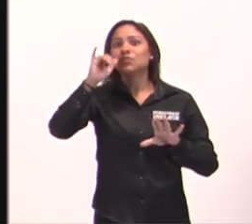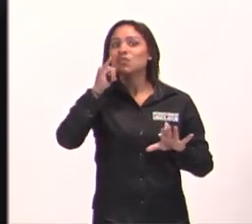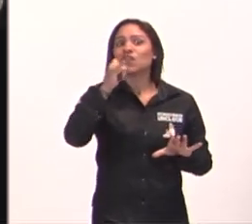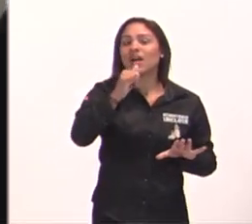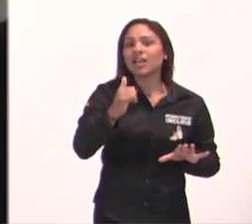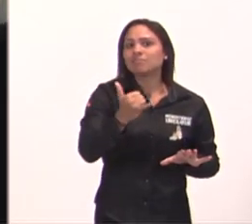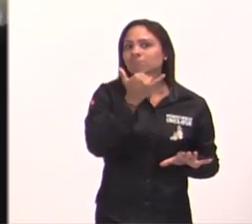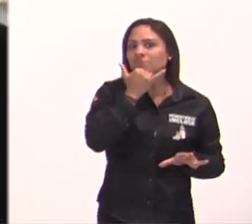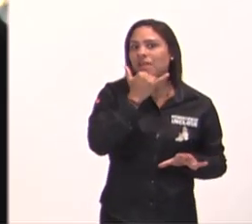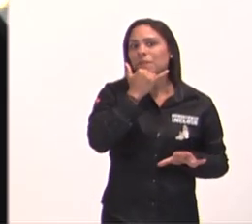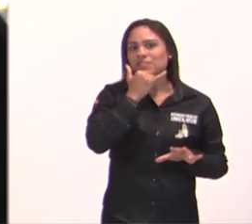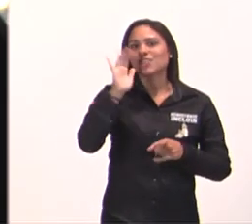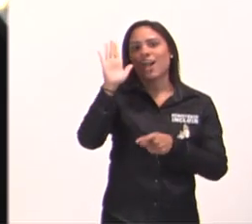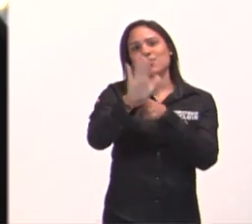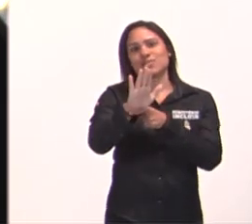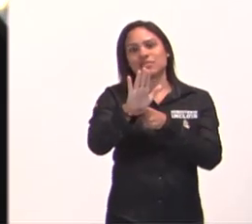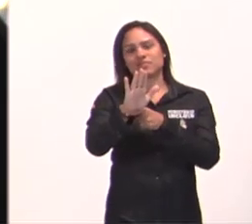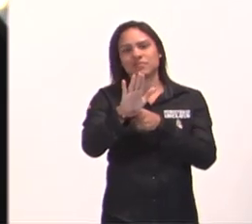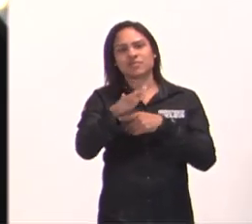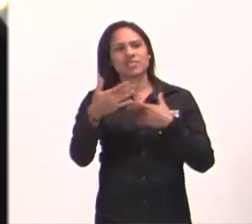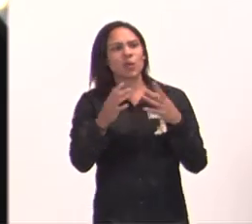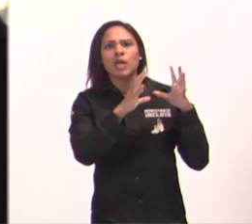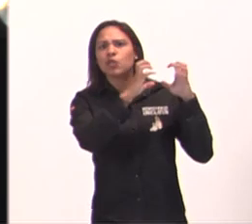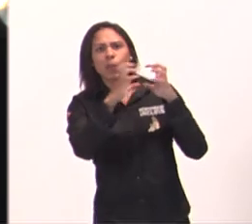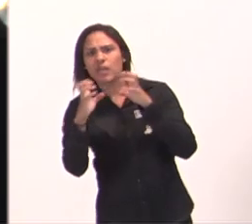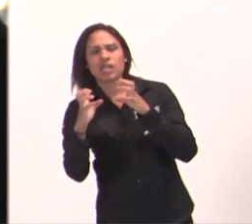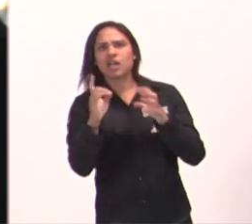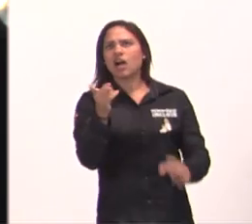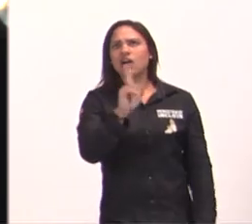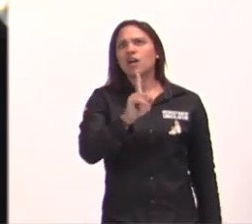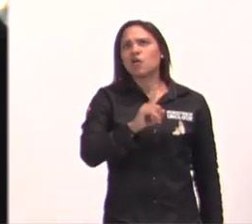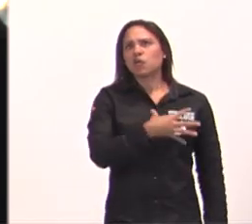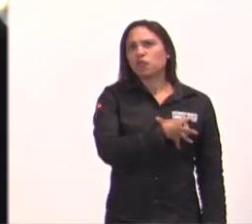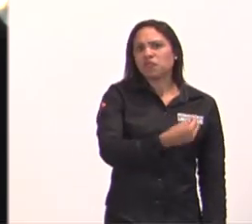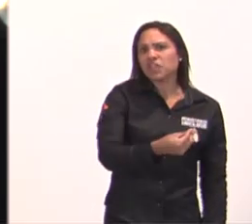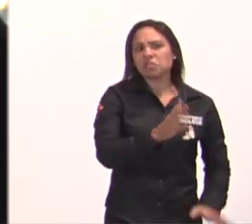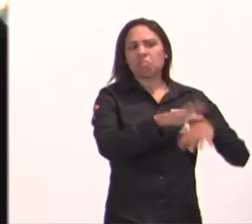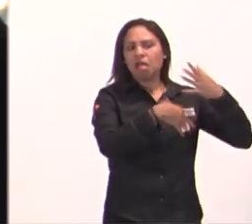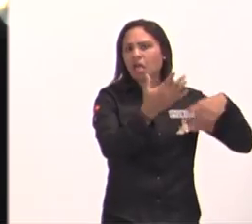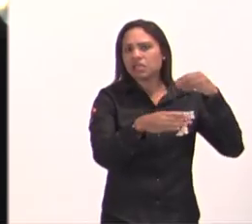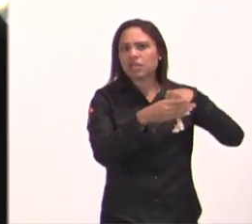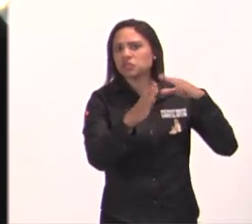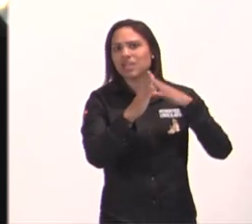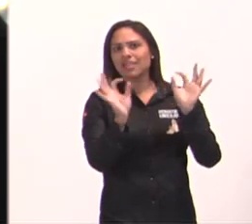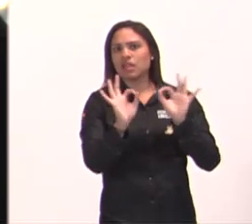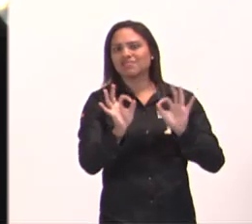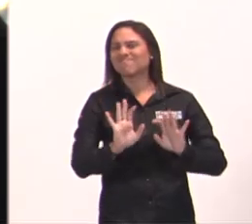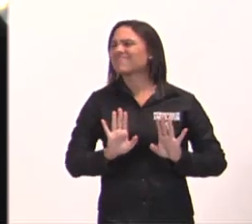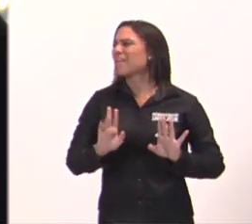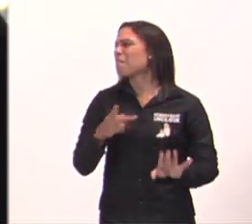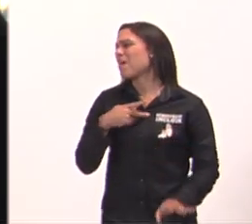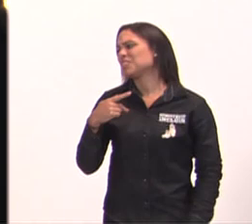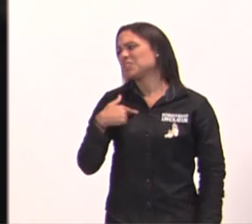descansa, não perde a tua família, não briga com o teu filho, não joga as coisas fora, pastor, mas eu estou correndo risco de ser